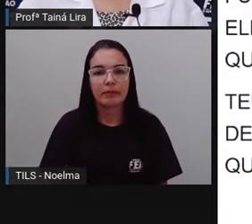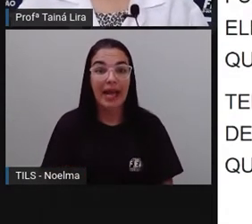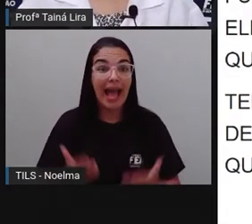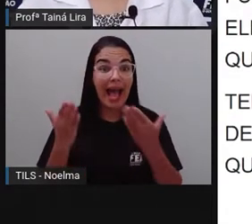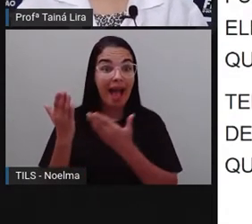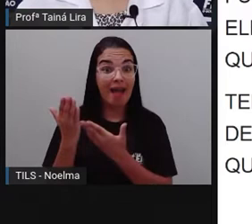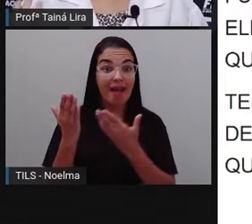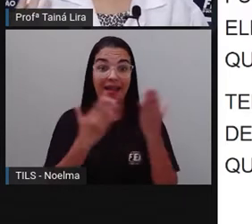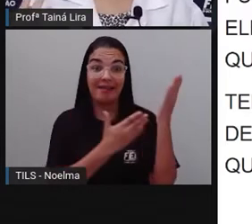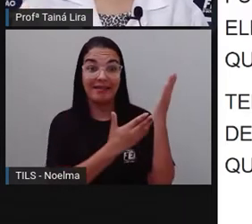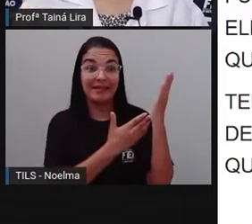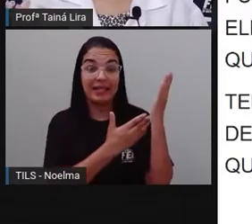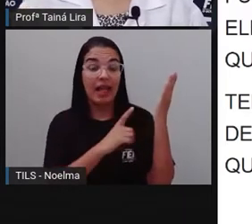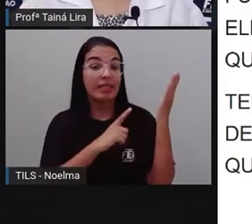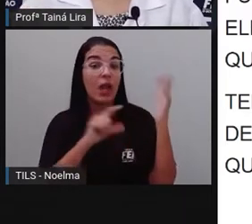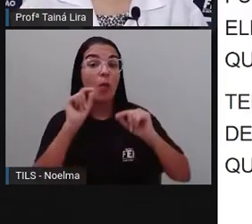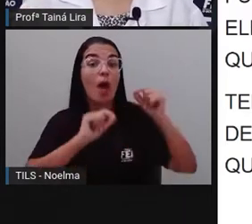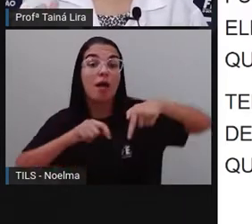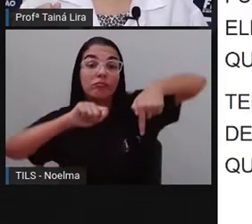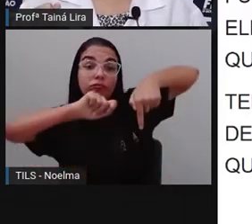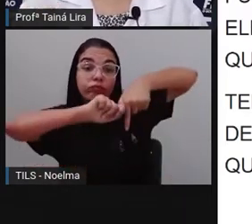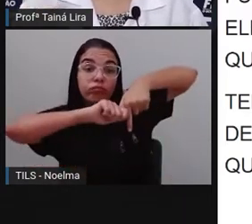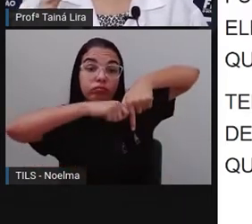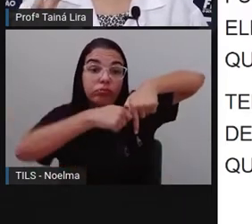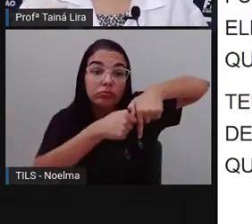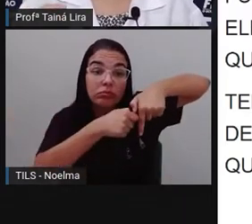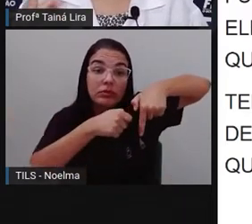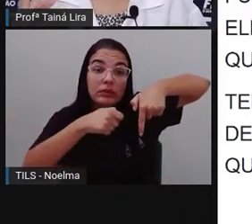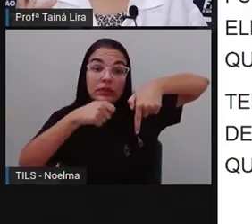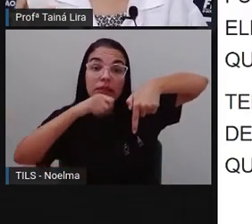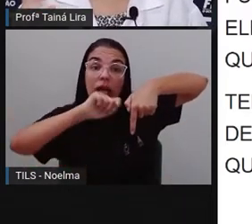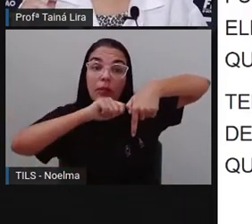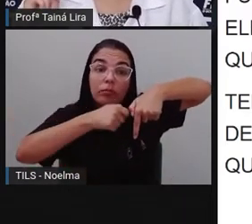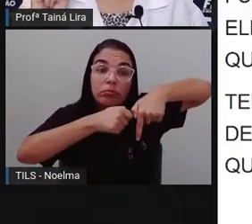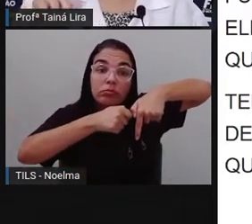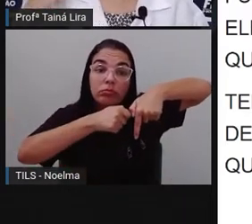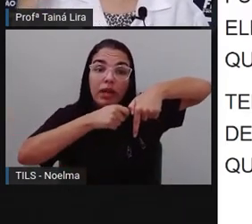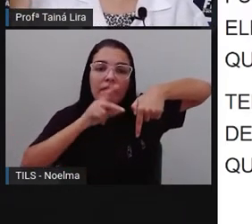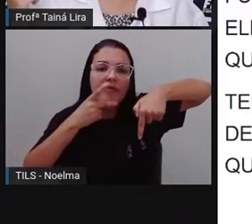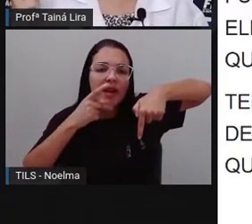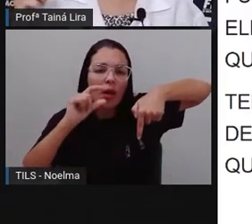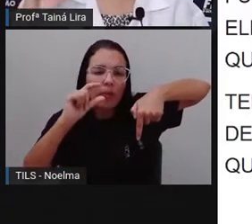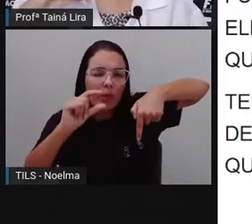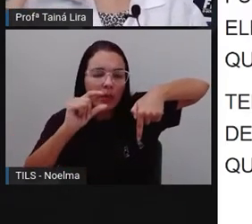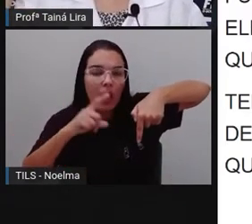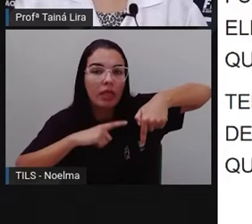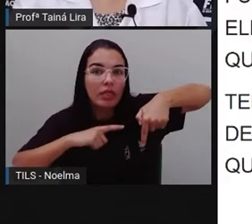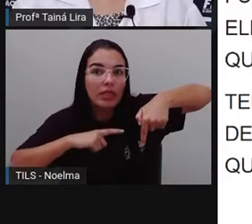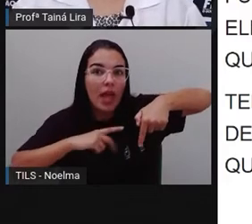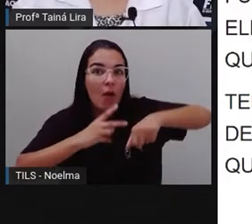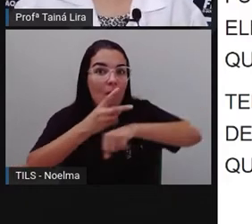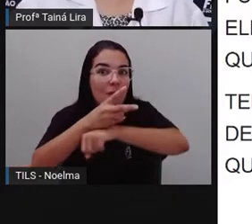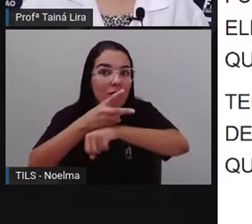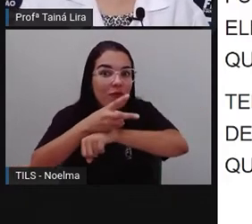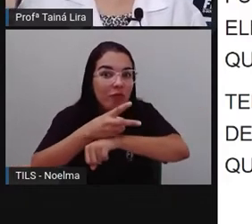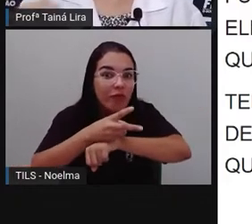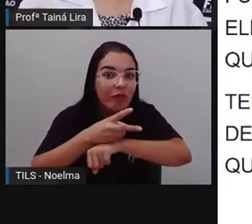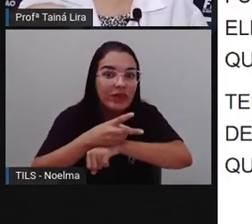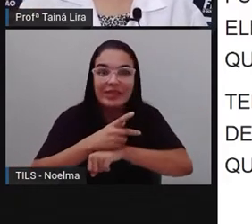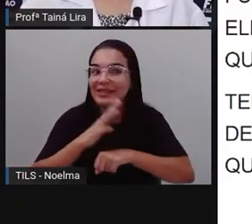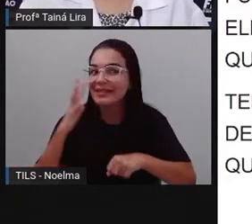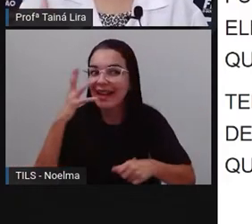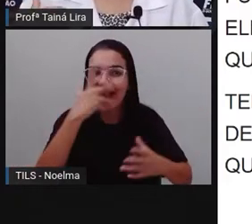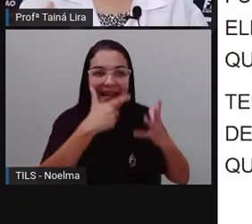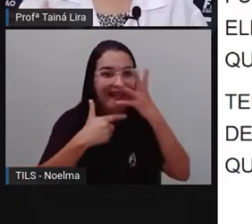Olha lá, nós temos aqui os quilombolas. A Prova vai falar aqui um pouquinho, mas no final tem um vídeo que a Prova